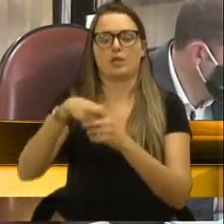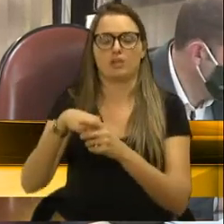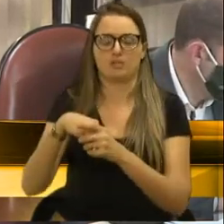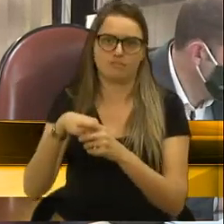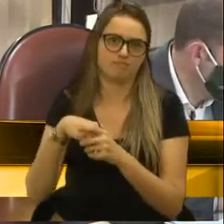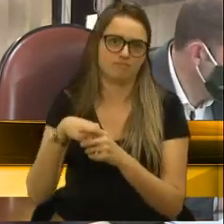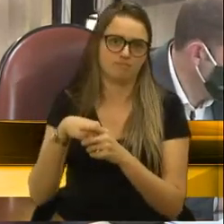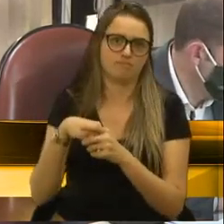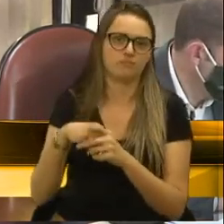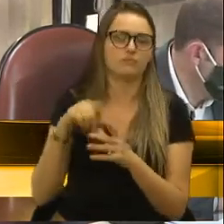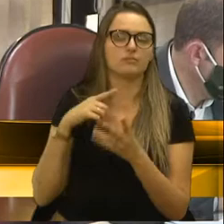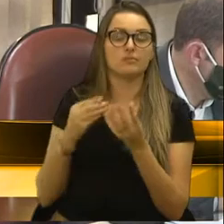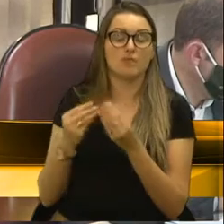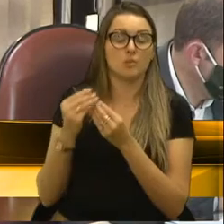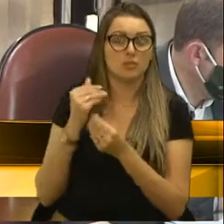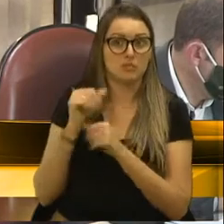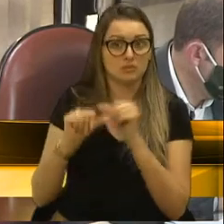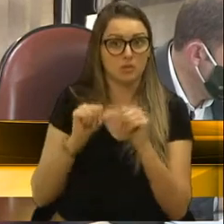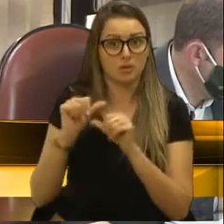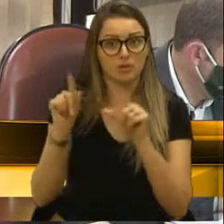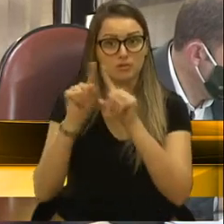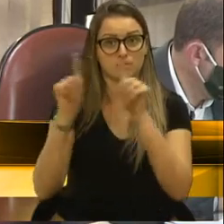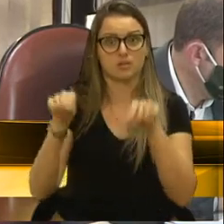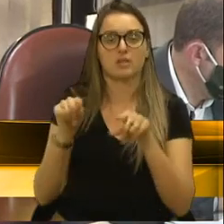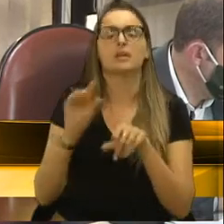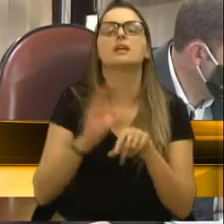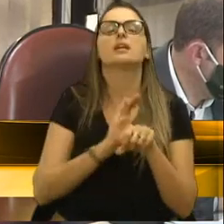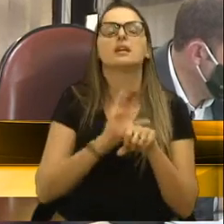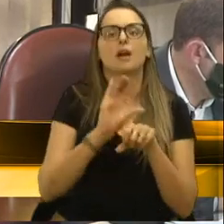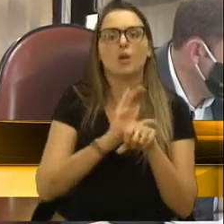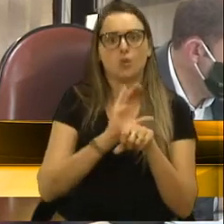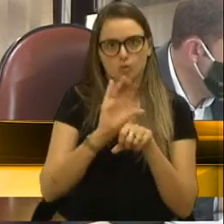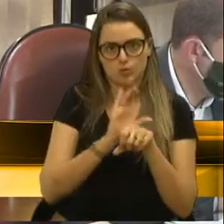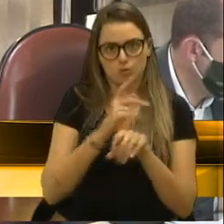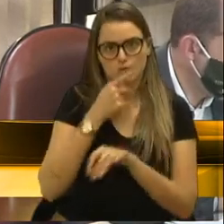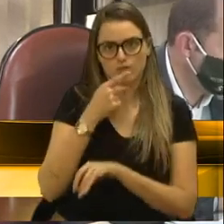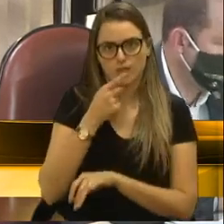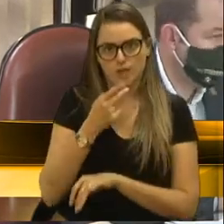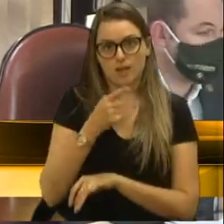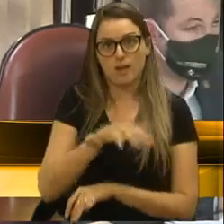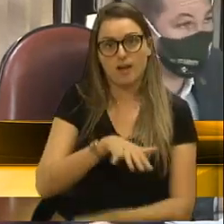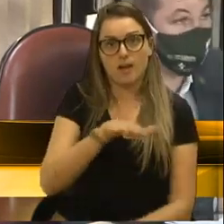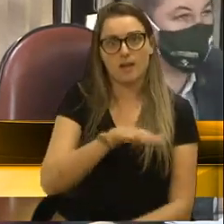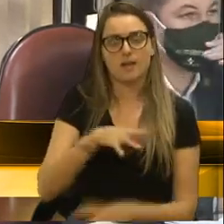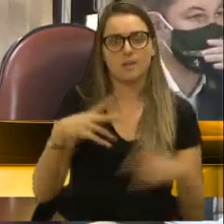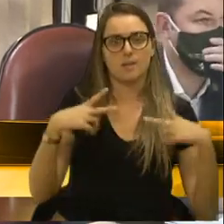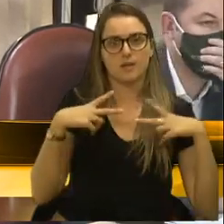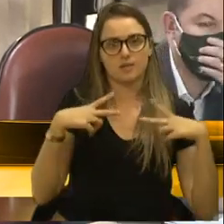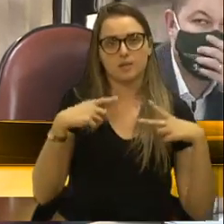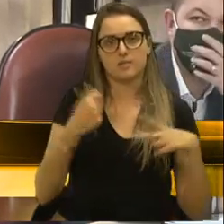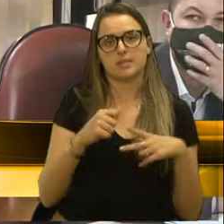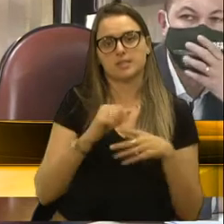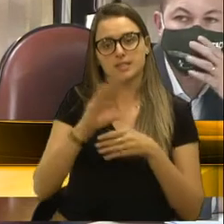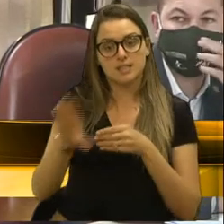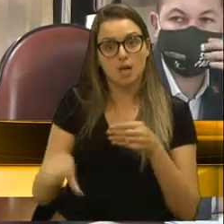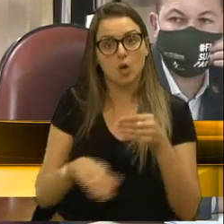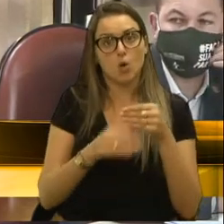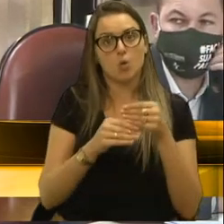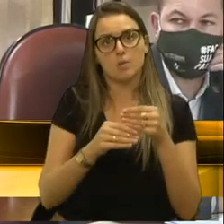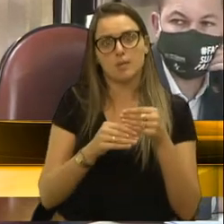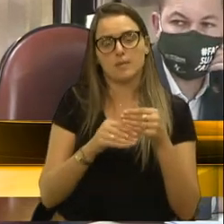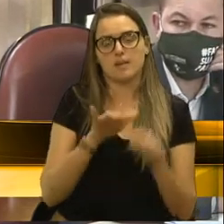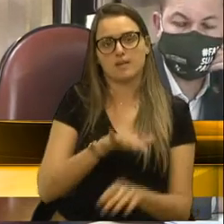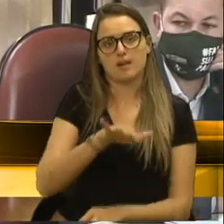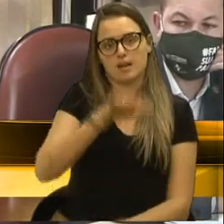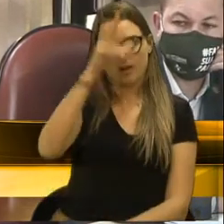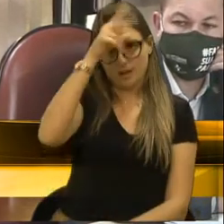muito rodízio e, como eu falei, pela Constituição, o setor privado tem que atuar de forma complementar e não o